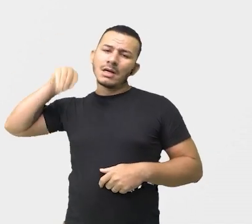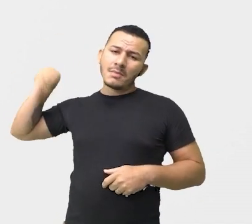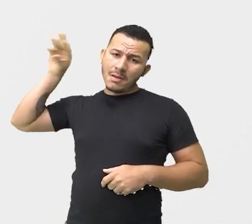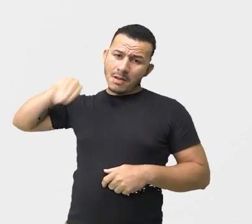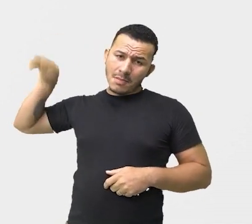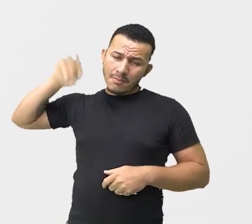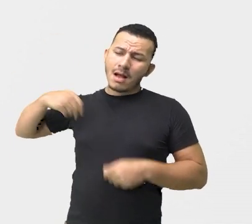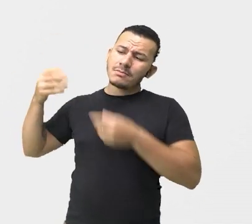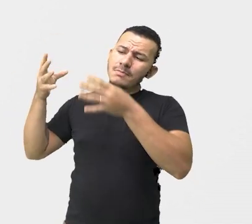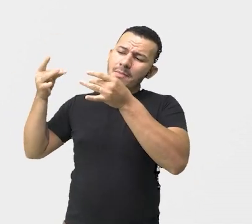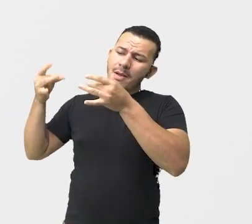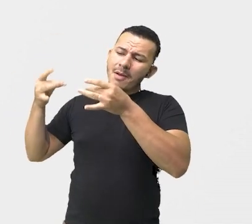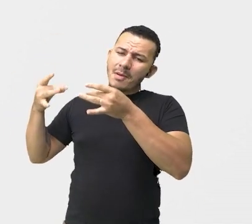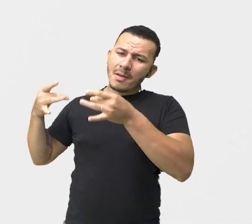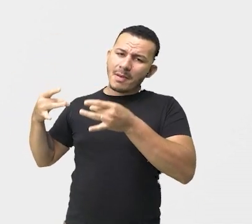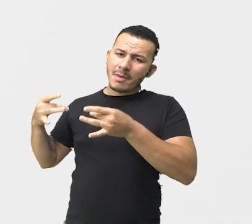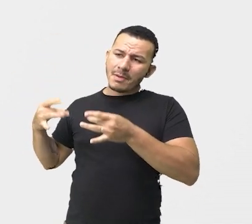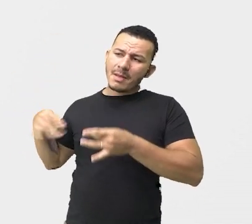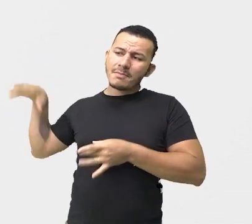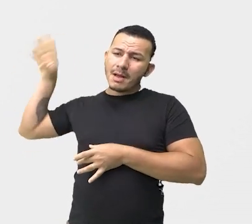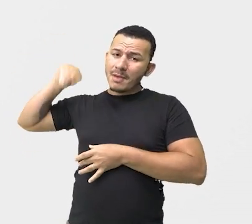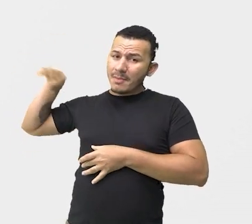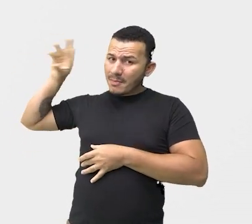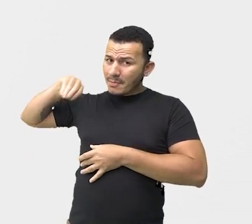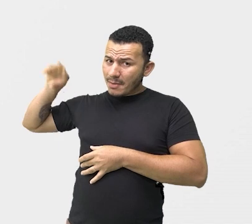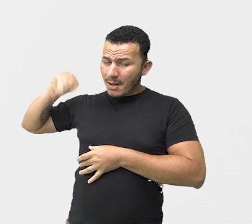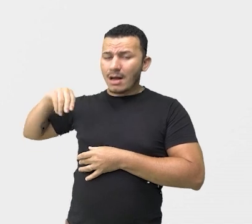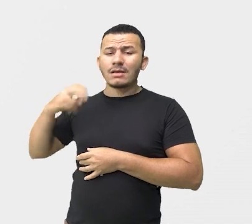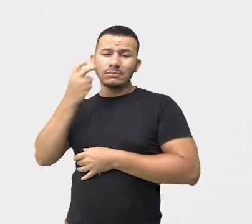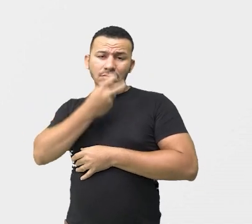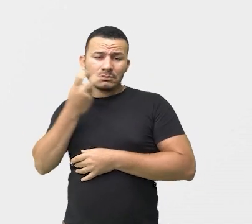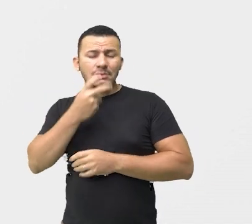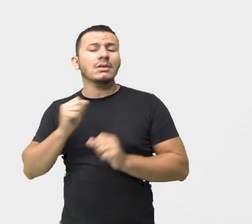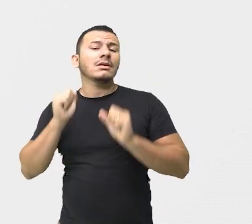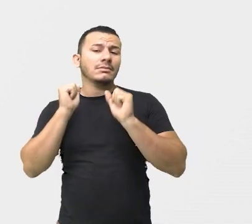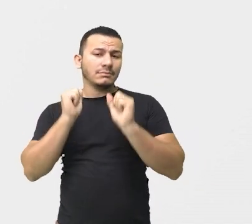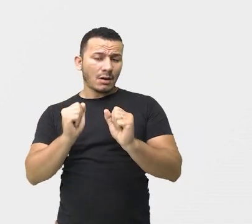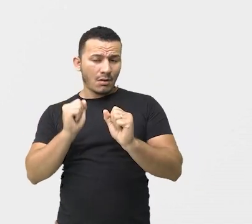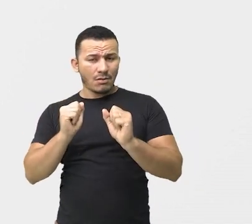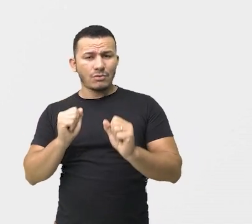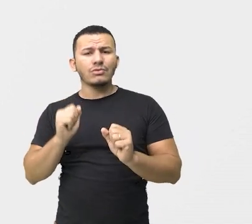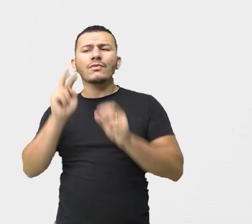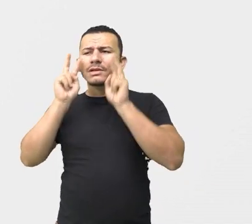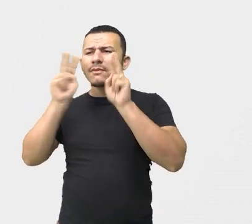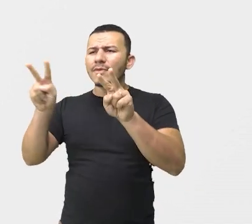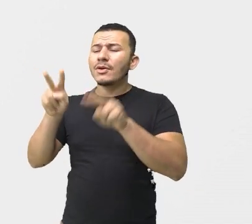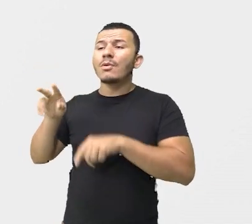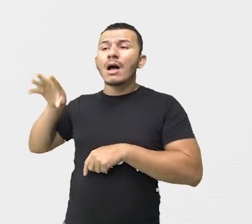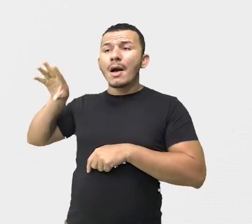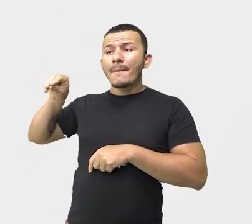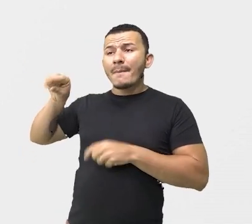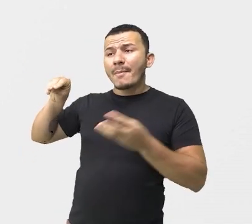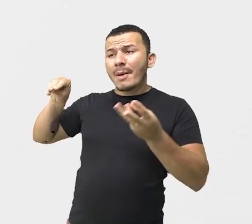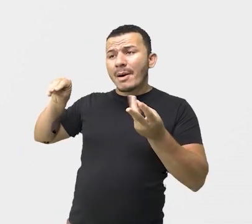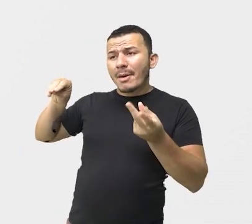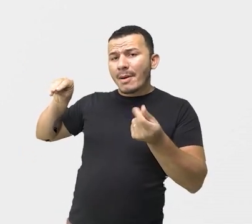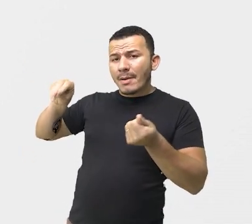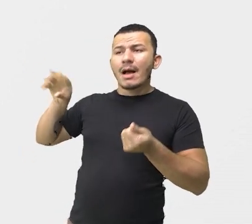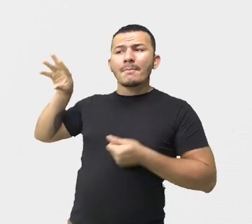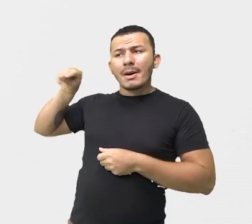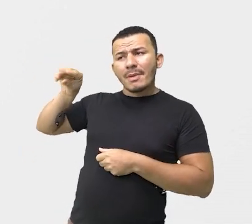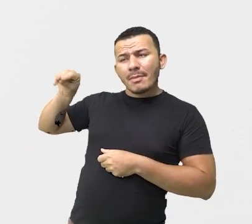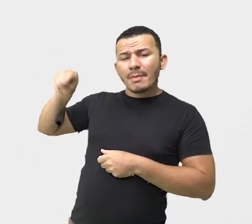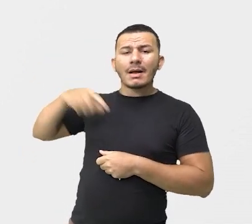pela escrita. Nós acabamos de fazer um texto descritivo oral, certo? Falamos o que visualizamos lá no quadro